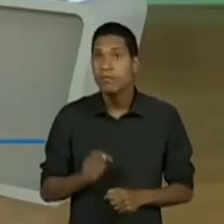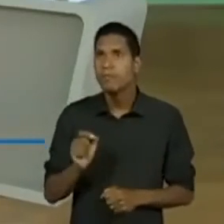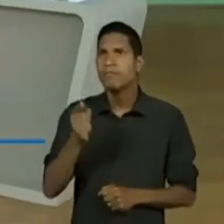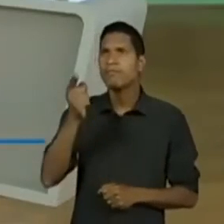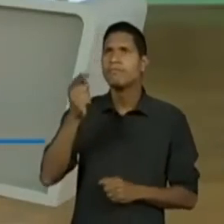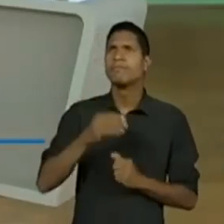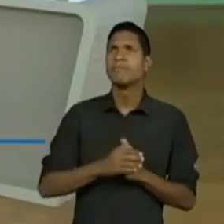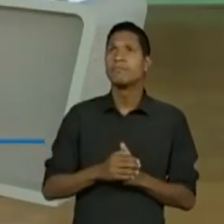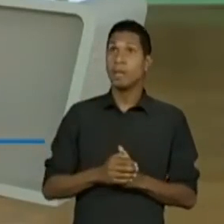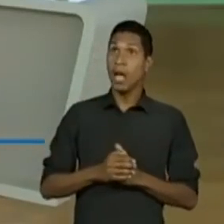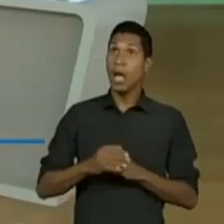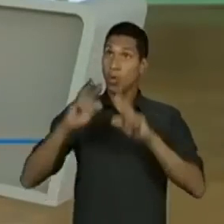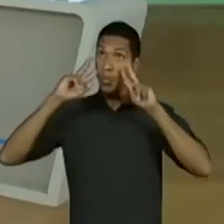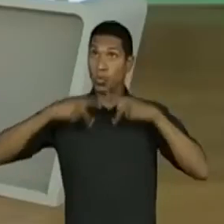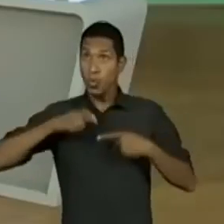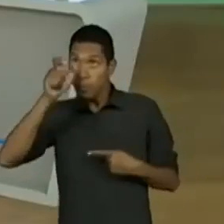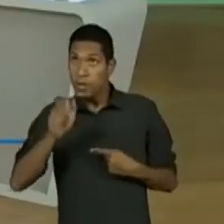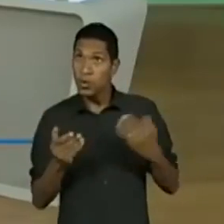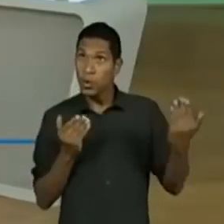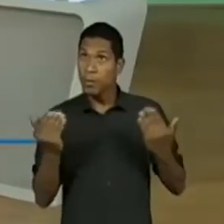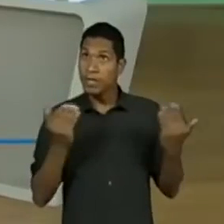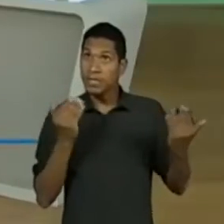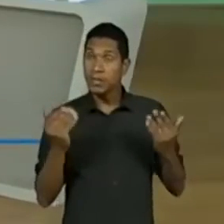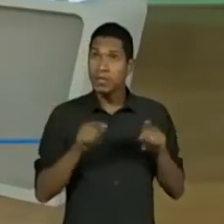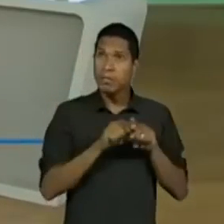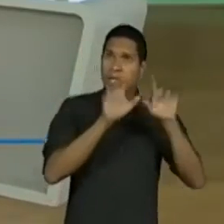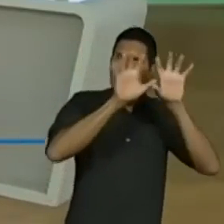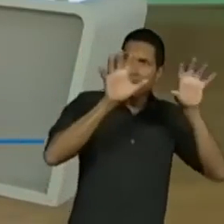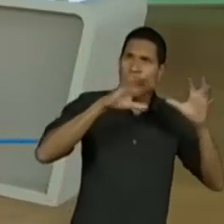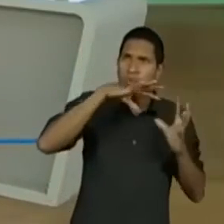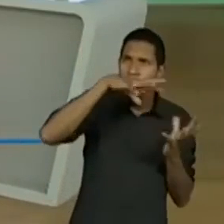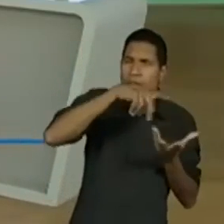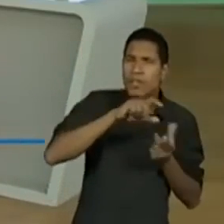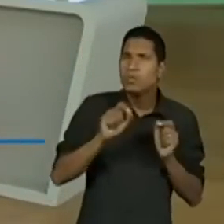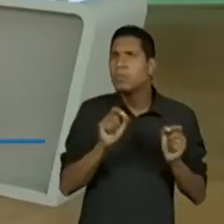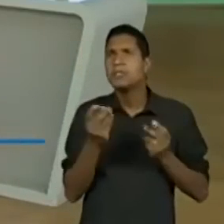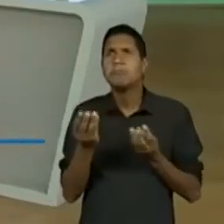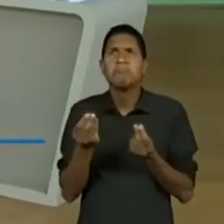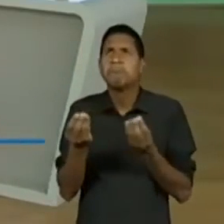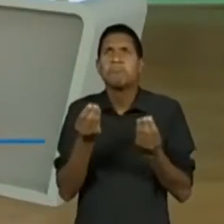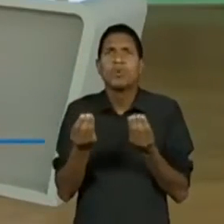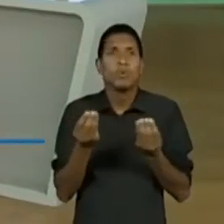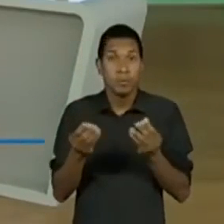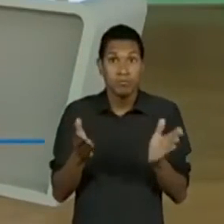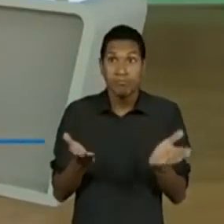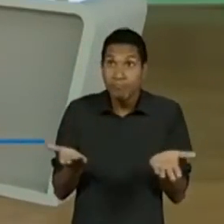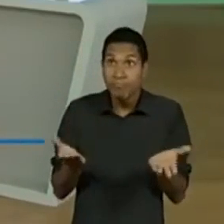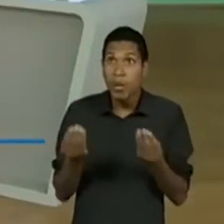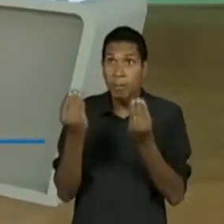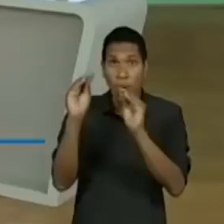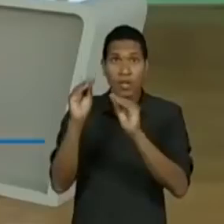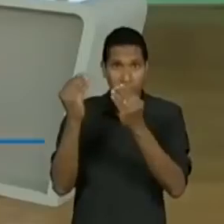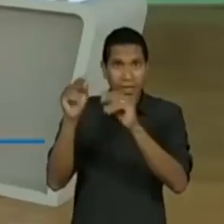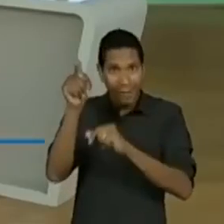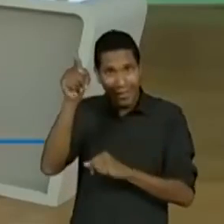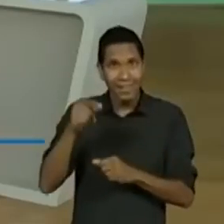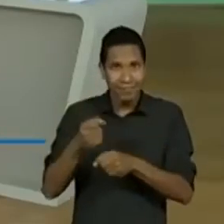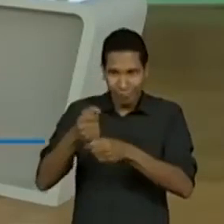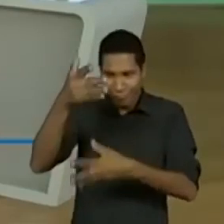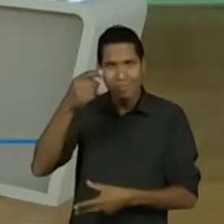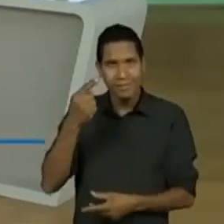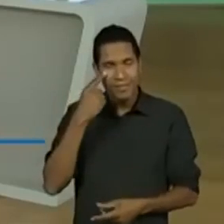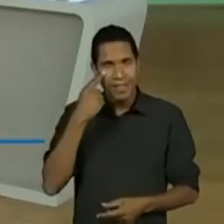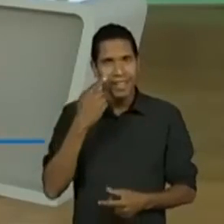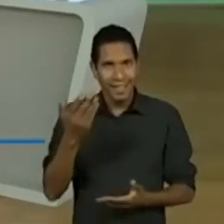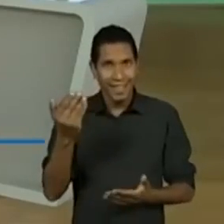universo. Em que sentido? Vamos lá? Vai, gente, galerinha. Manda lá para os pros. Vamos anotando